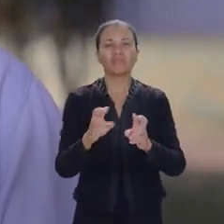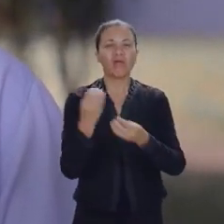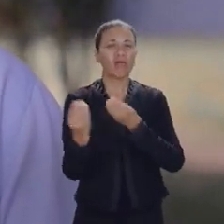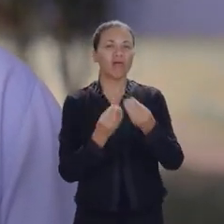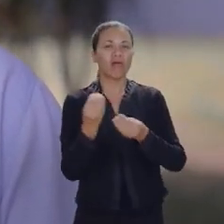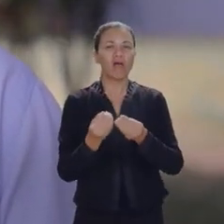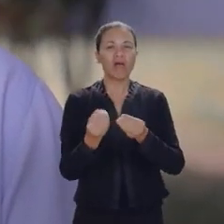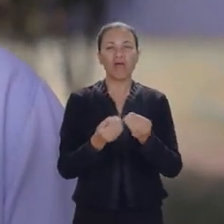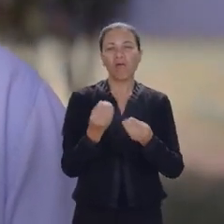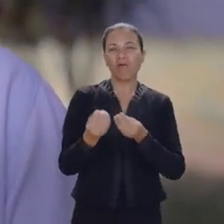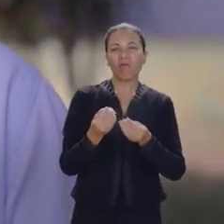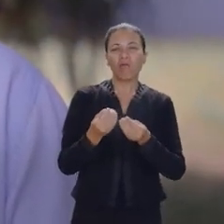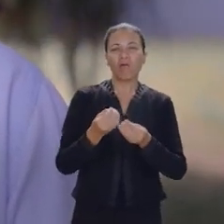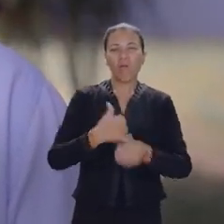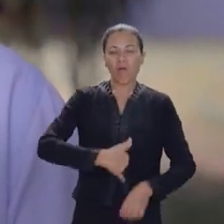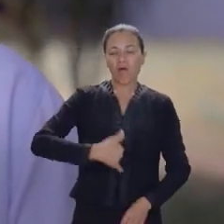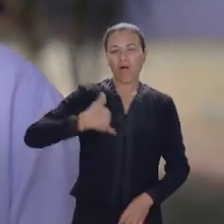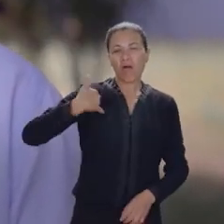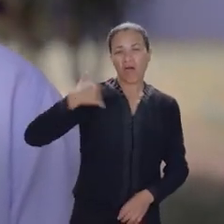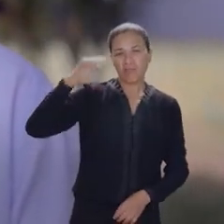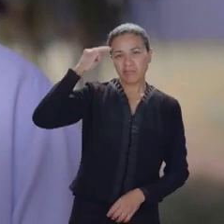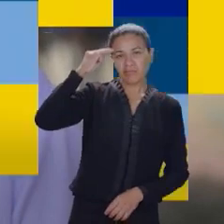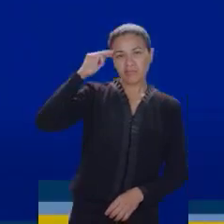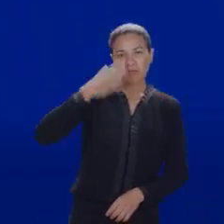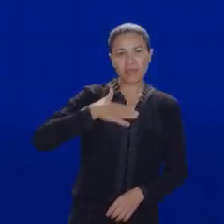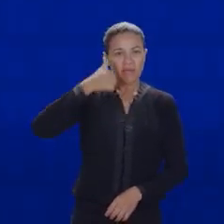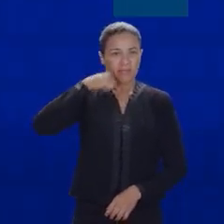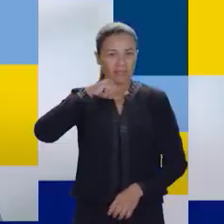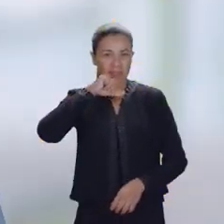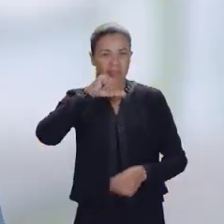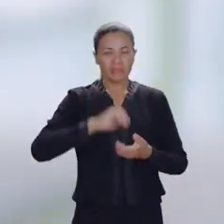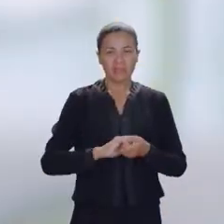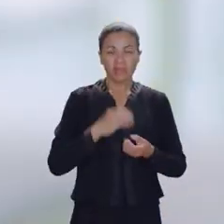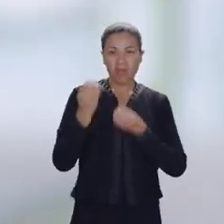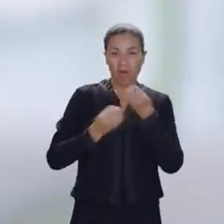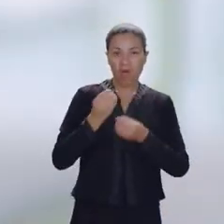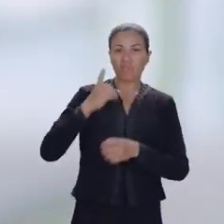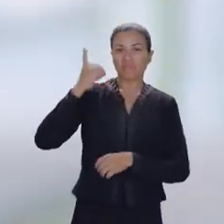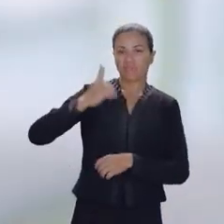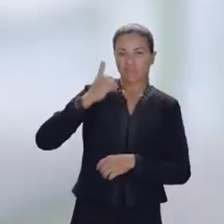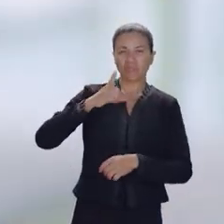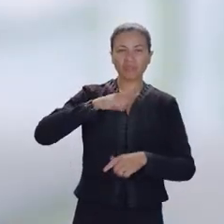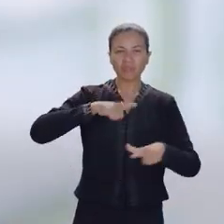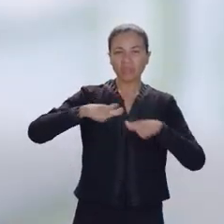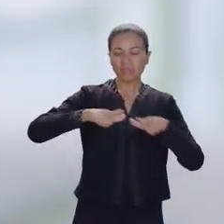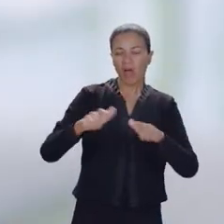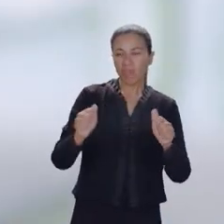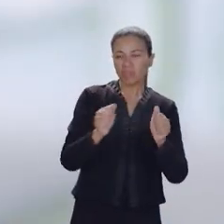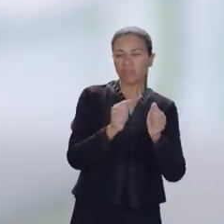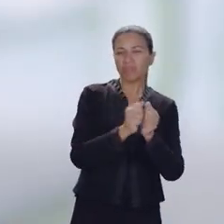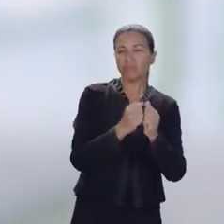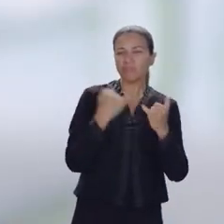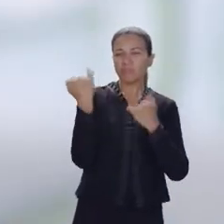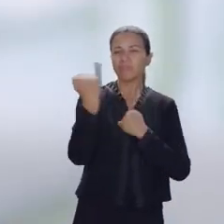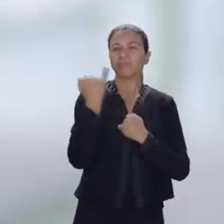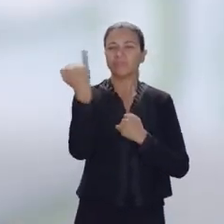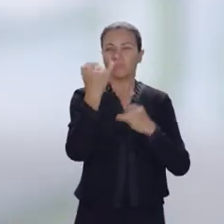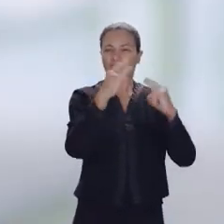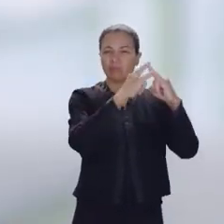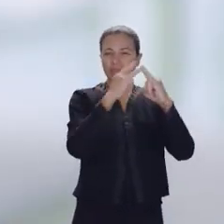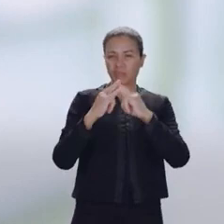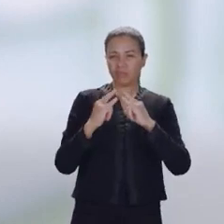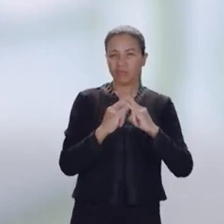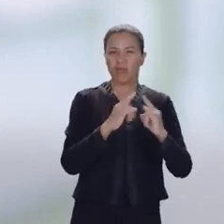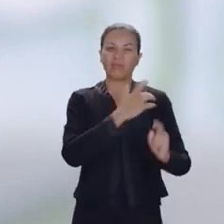como uma forma de honrar a memória da minha mãe. Como deputado, tenho trabalhado ao lado de importantes